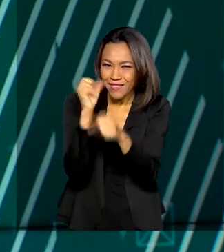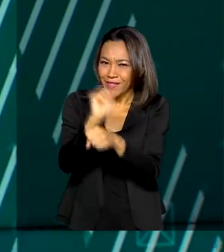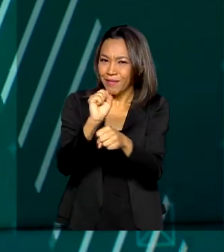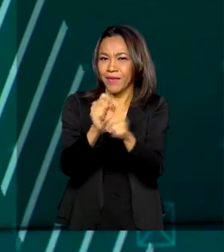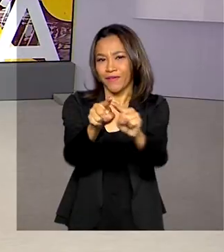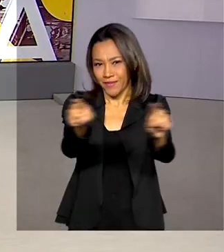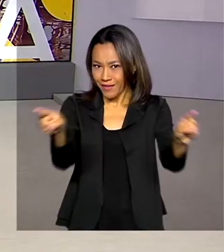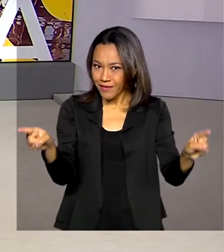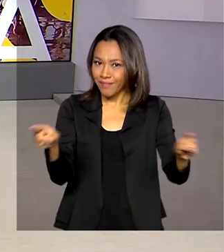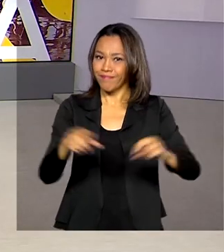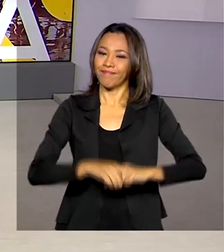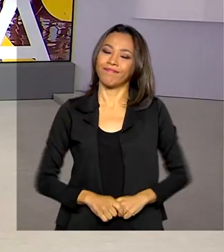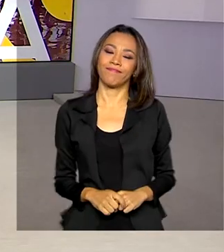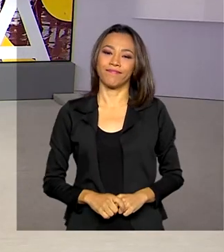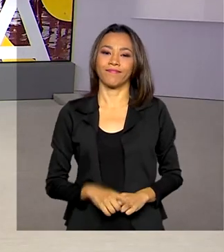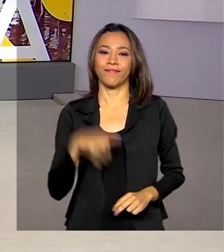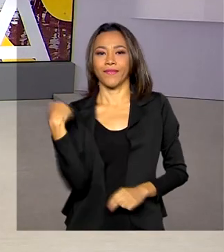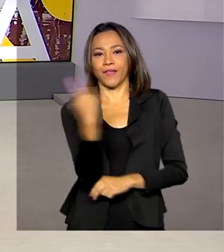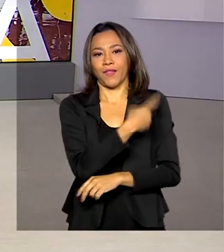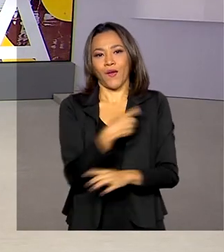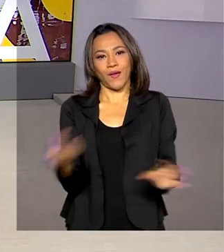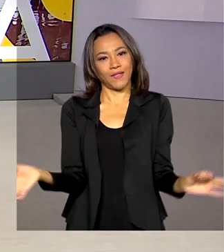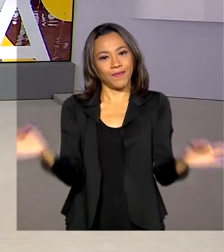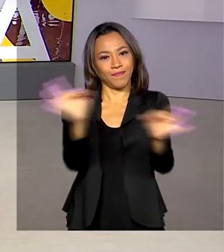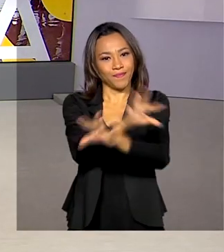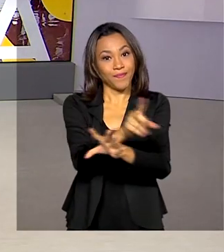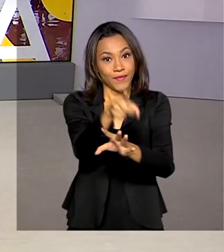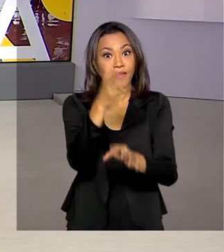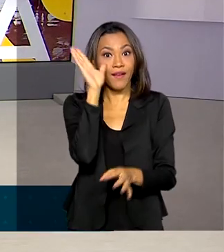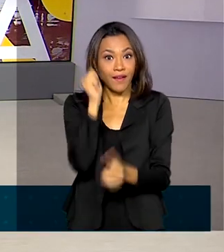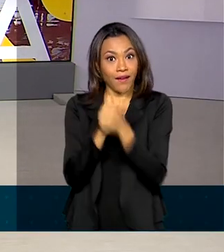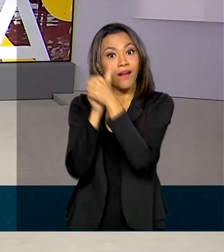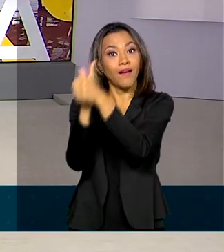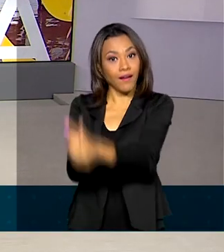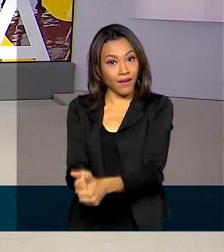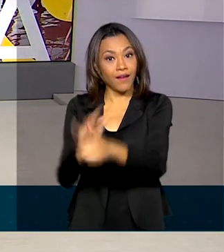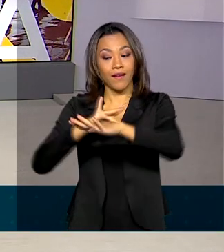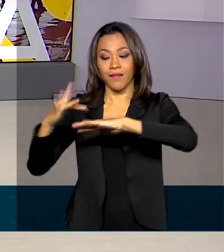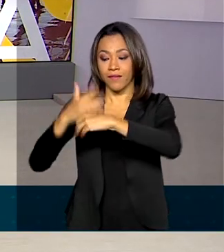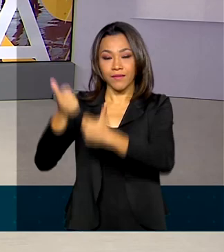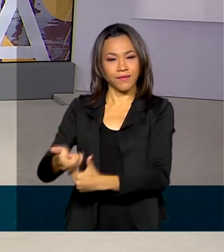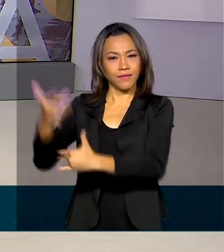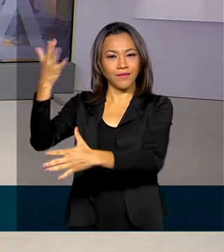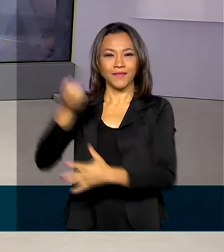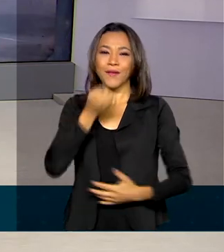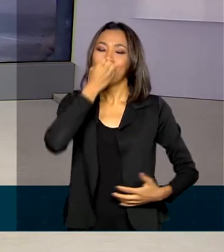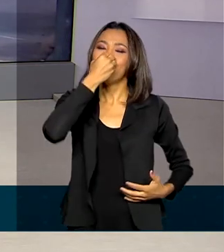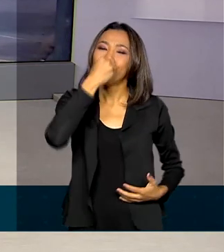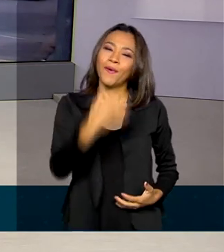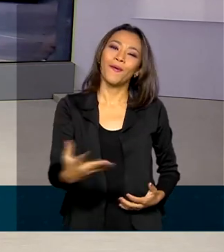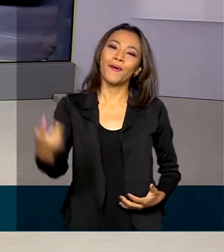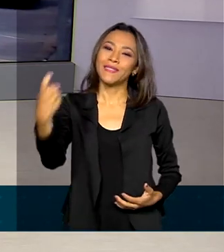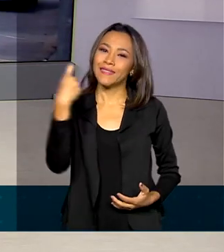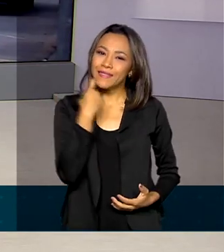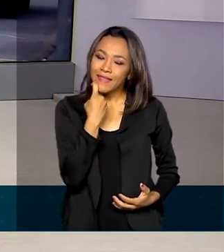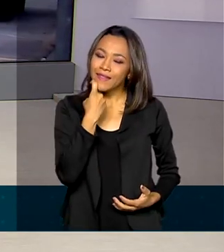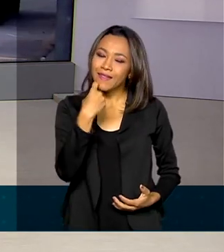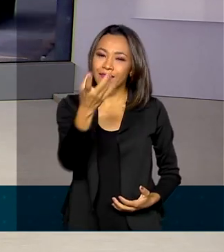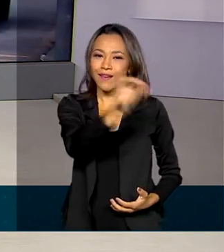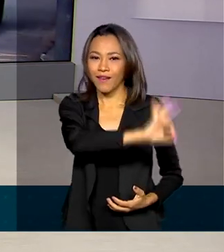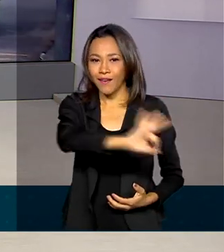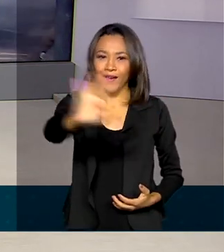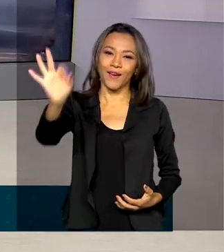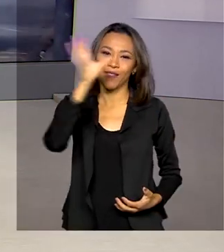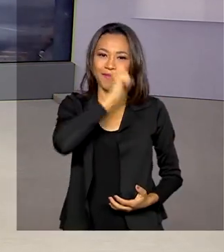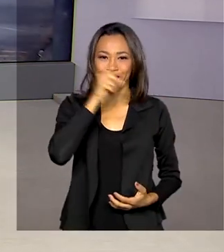você. Nós ficamos por aqui. Nos acompanhe também pelas redes sociais. Boa sexta-feira para você. Um ótimo fim de